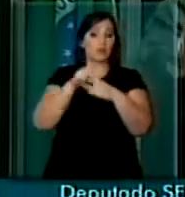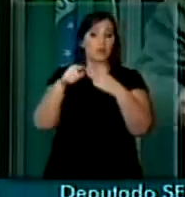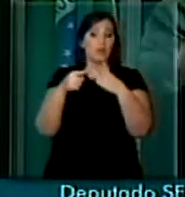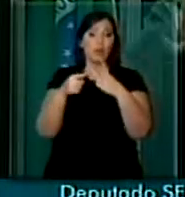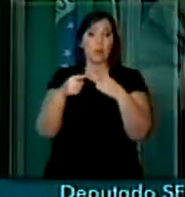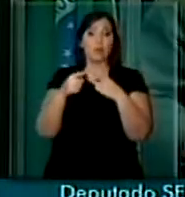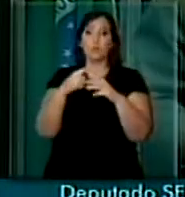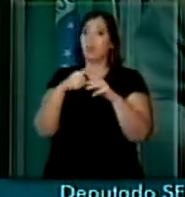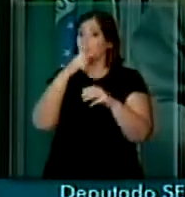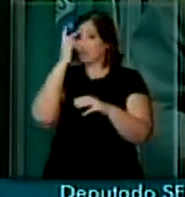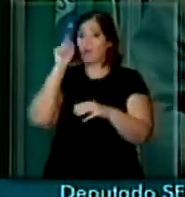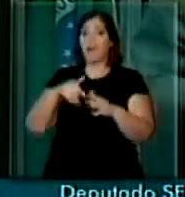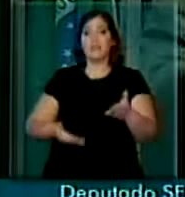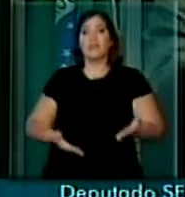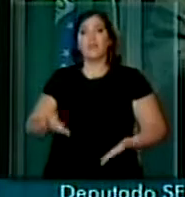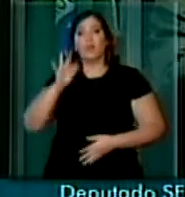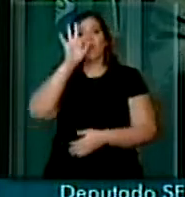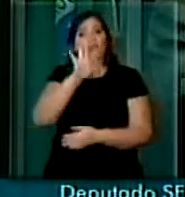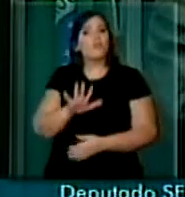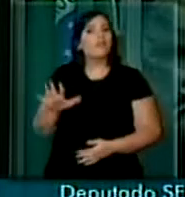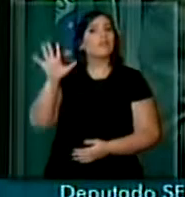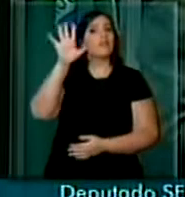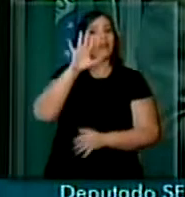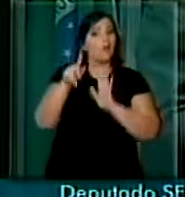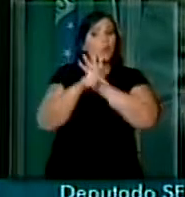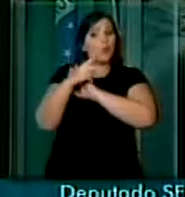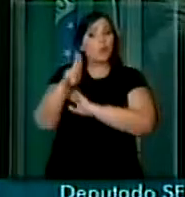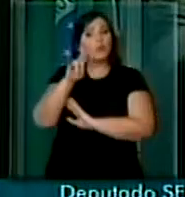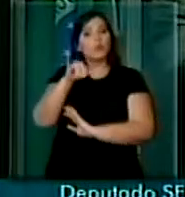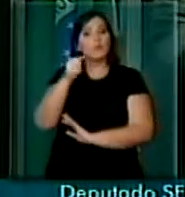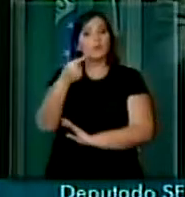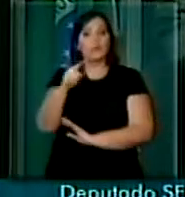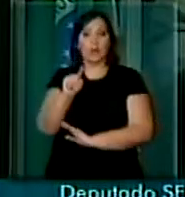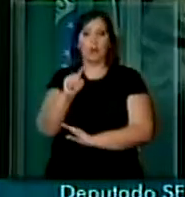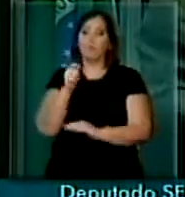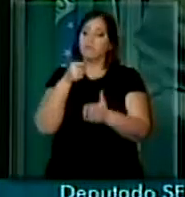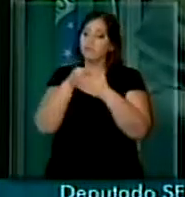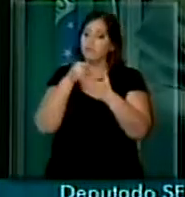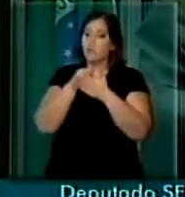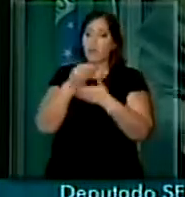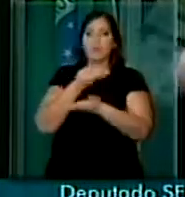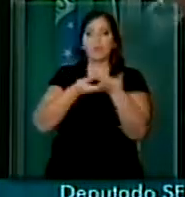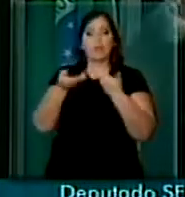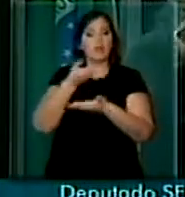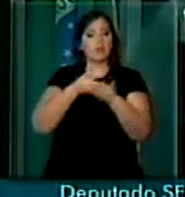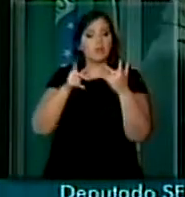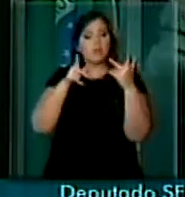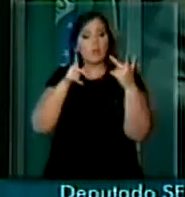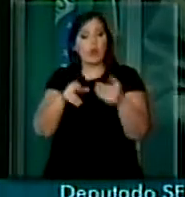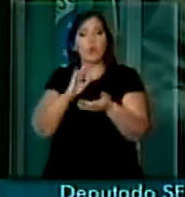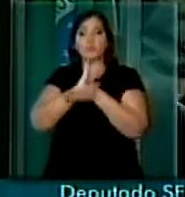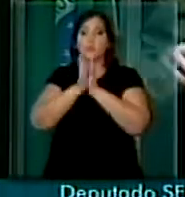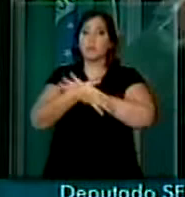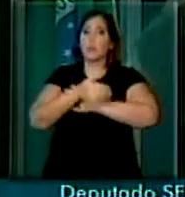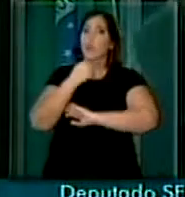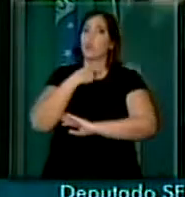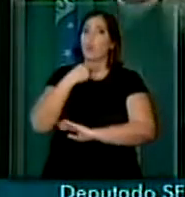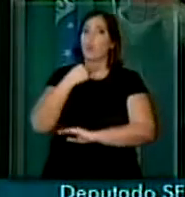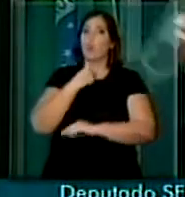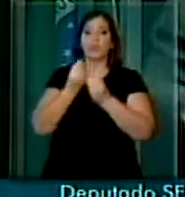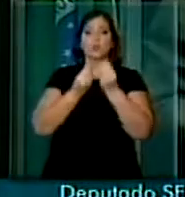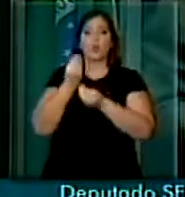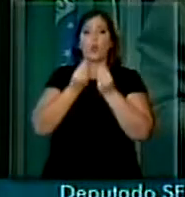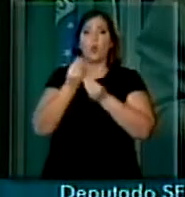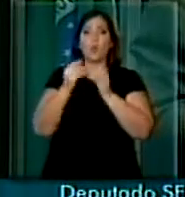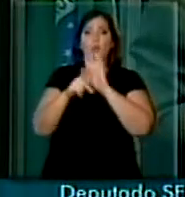servidores federais, são servidores da União e devem ter o mesmo tratamento, sem nenhuma discriminação com relação aos